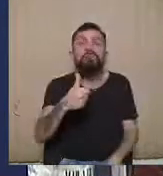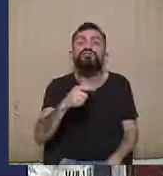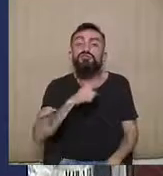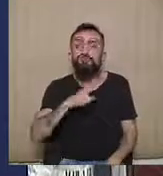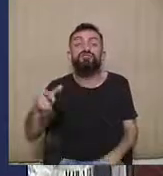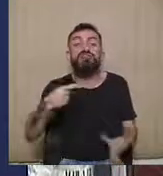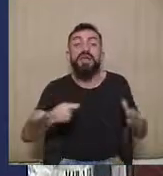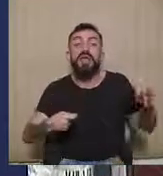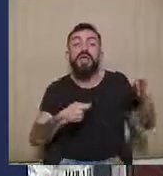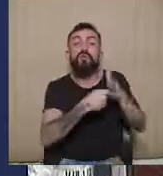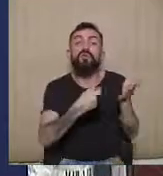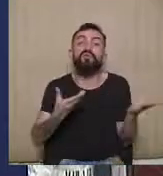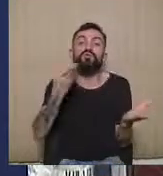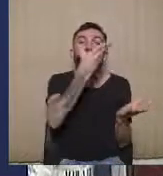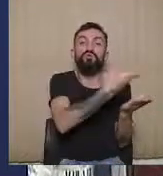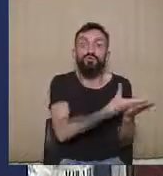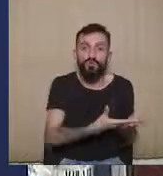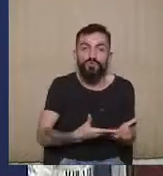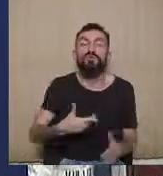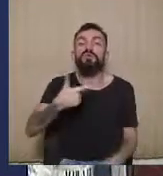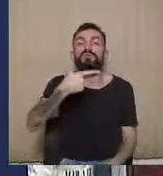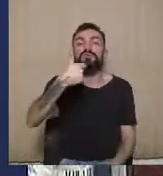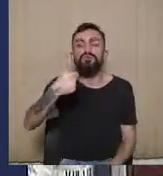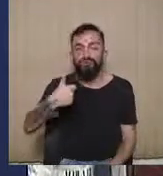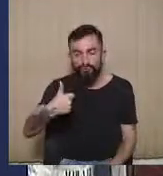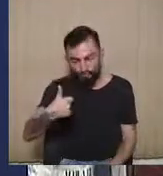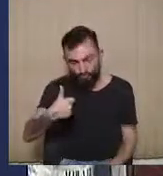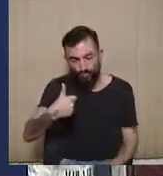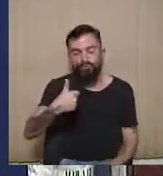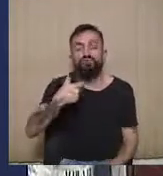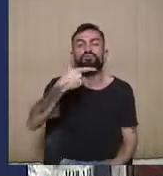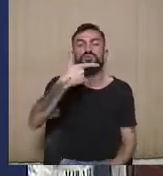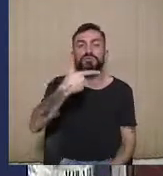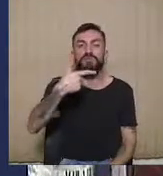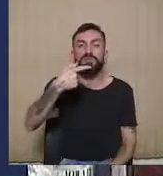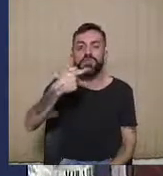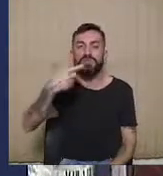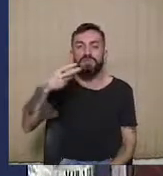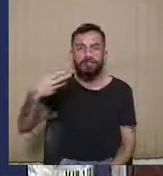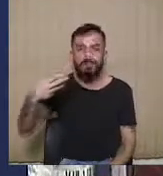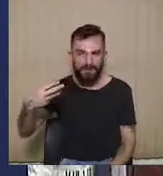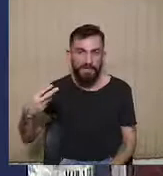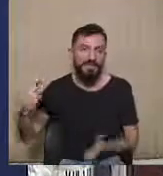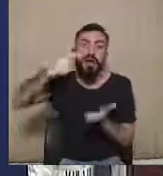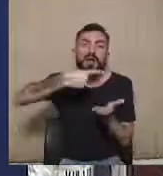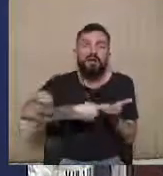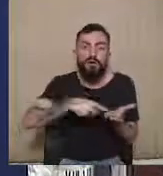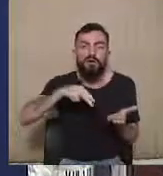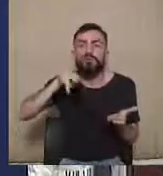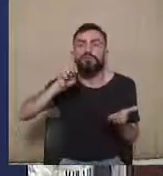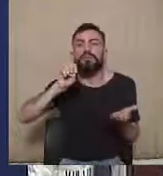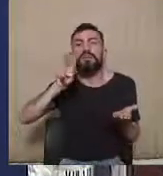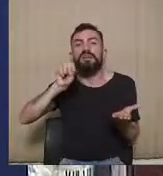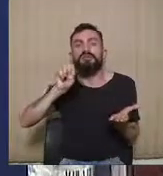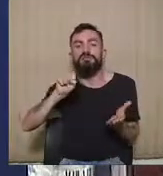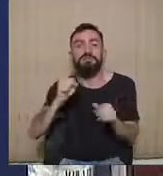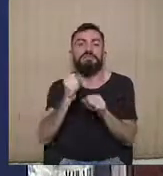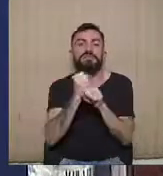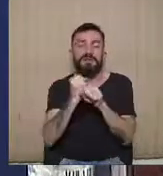especial 21-273, é um acórdão do Fernando Neves de 2005. Vou citar que